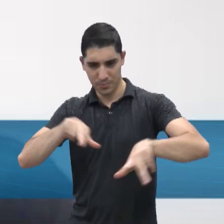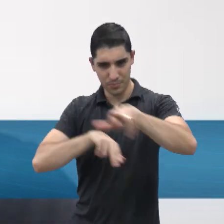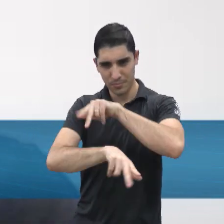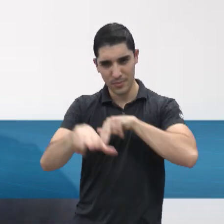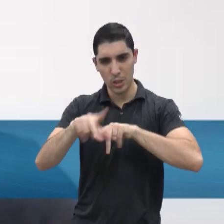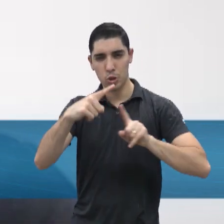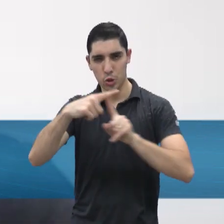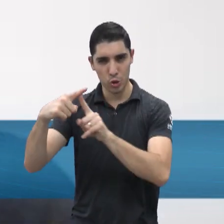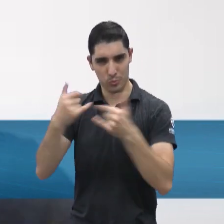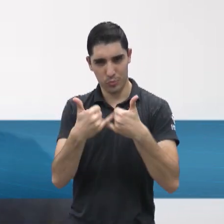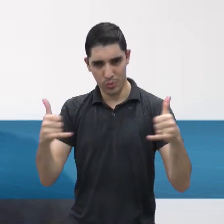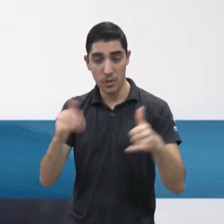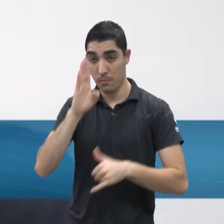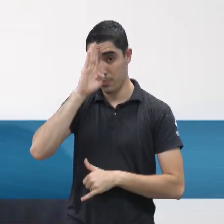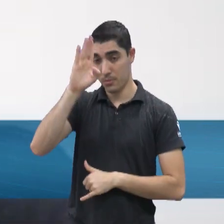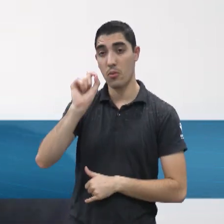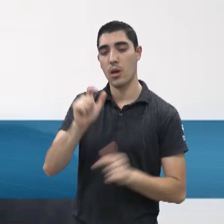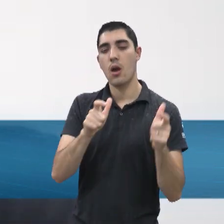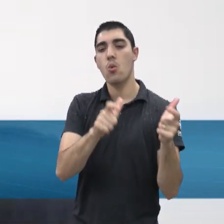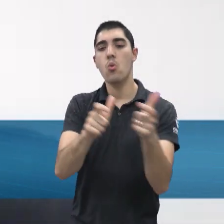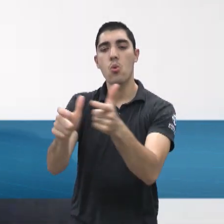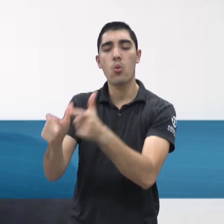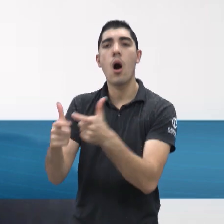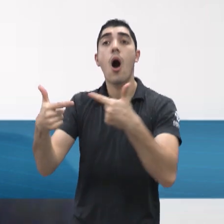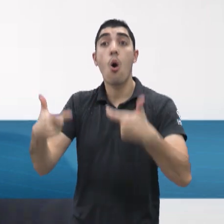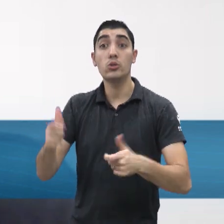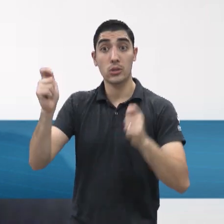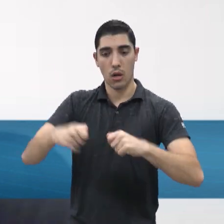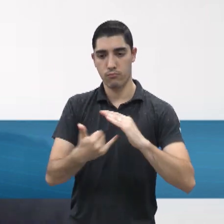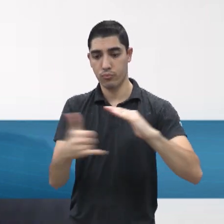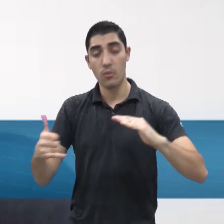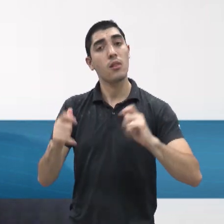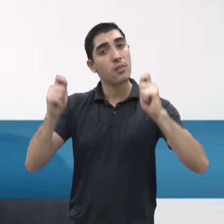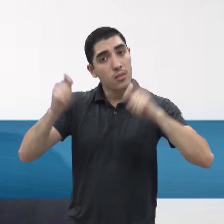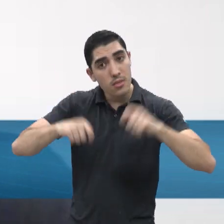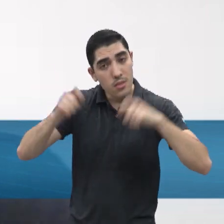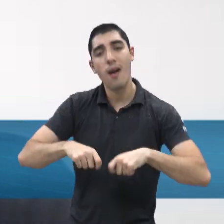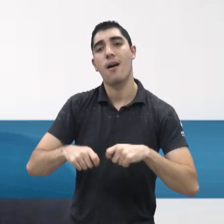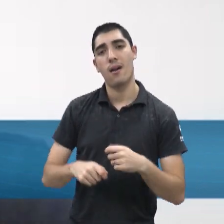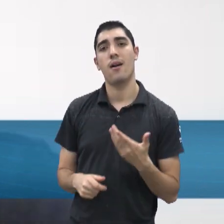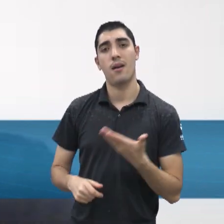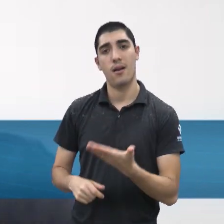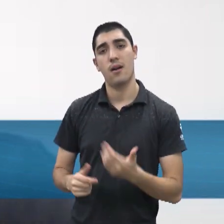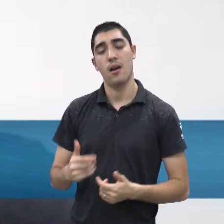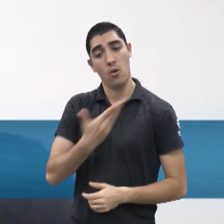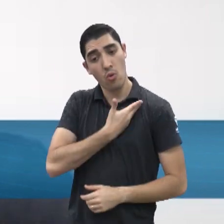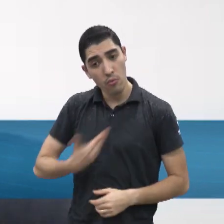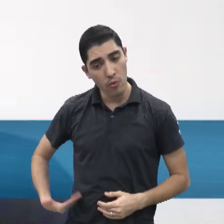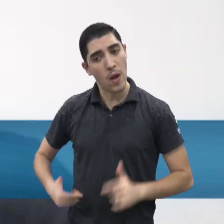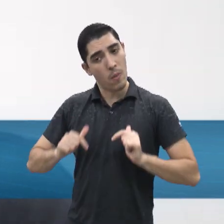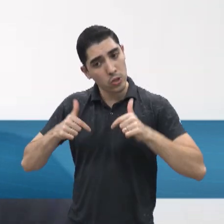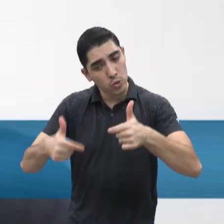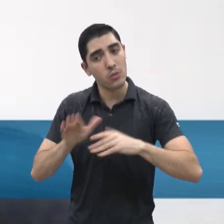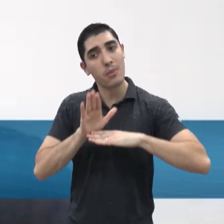por meio dessas gerações locais de energia, ela poderia ter um incentivo maior por parte, de políticas públicas, de